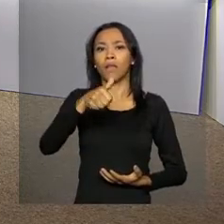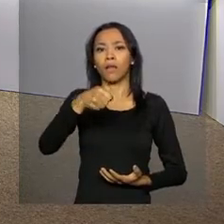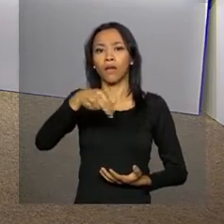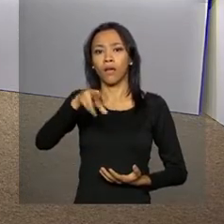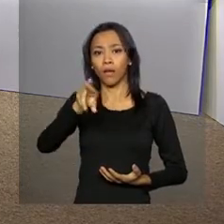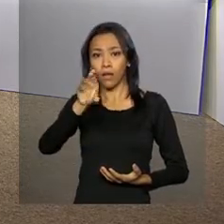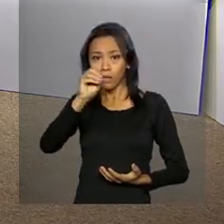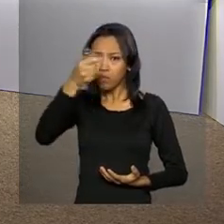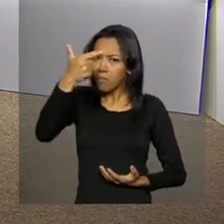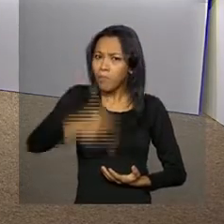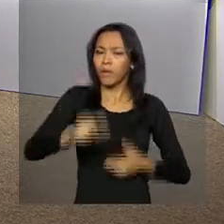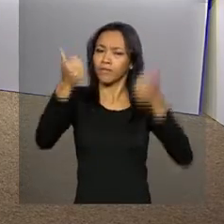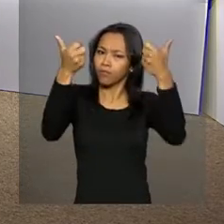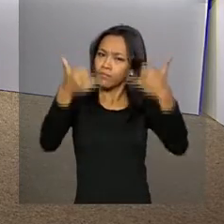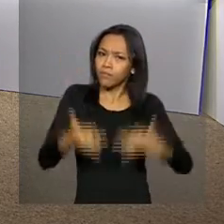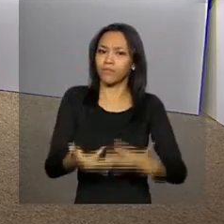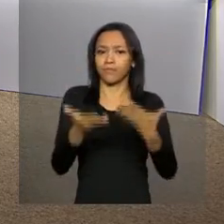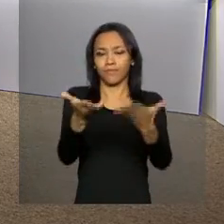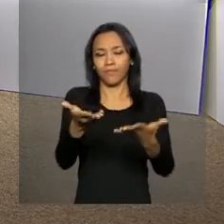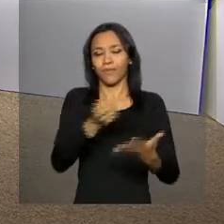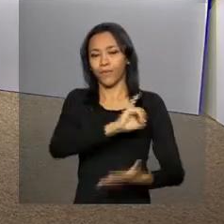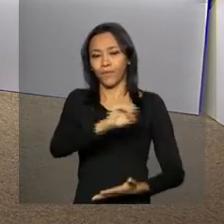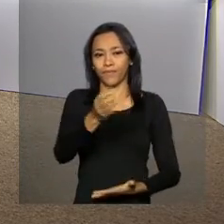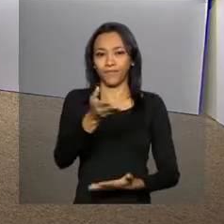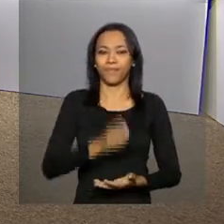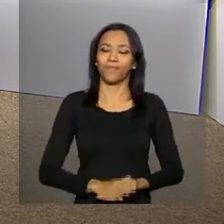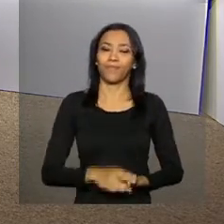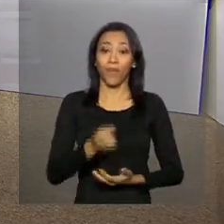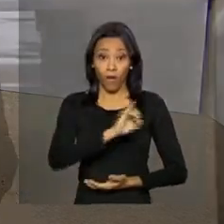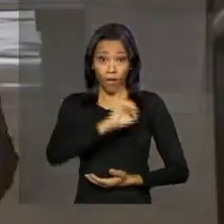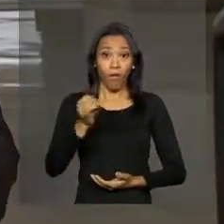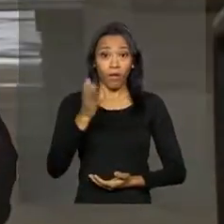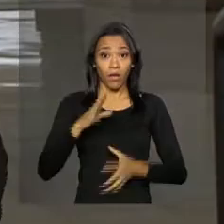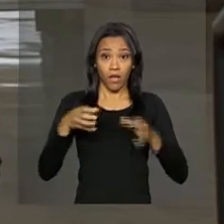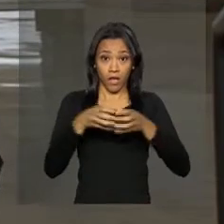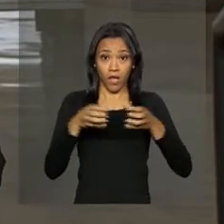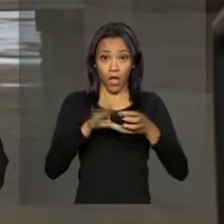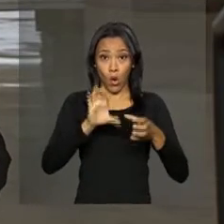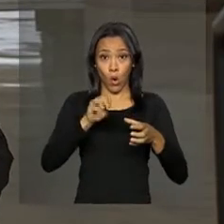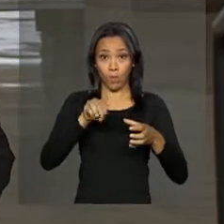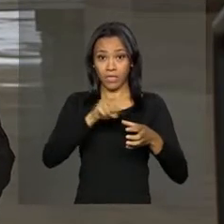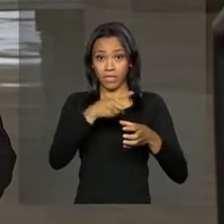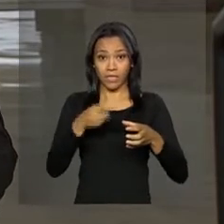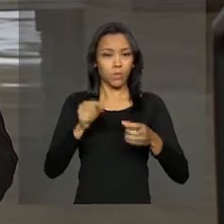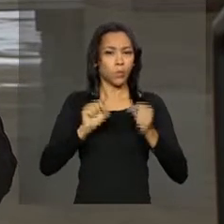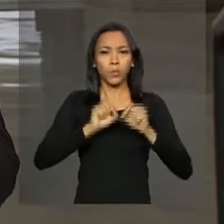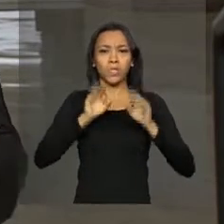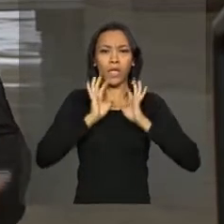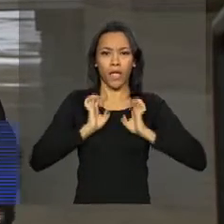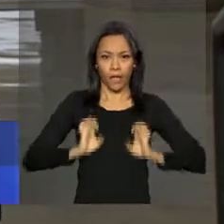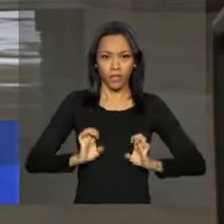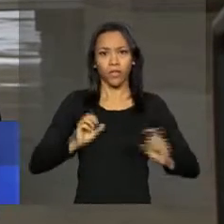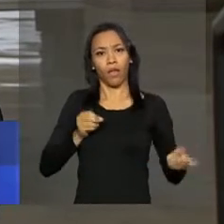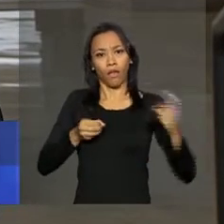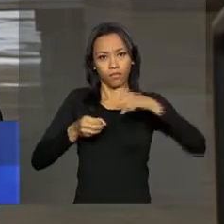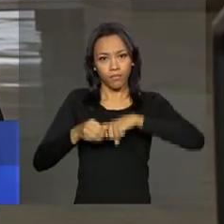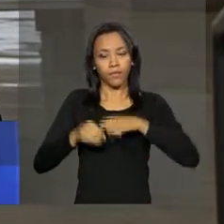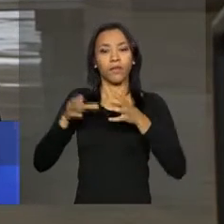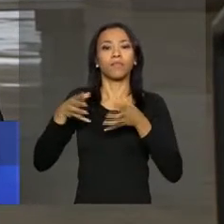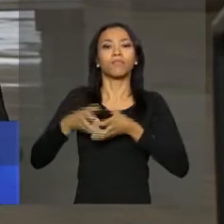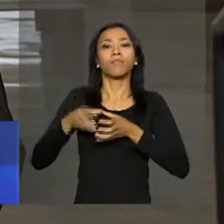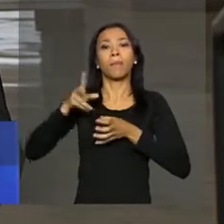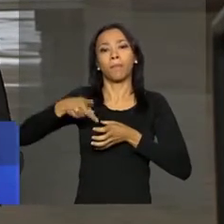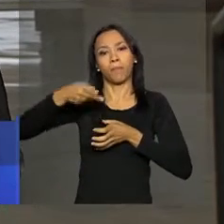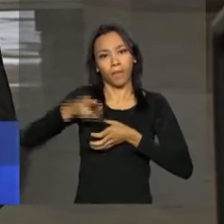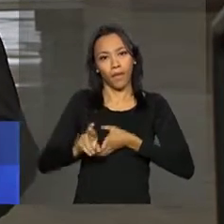Alarcon tem as informações ao vivo. Oi, Leandro. Oi, Daniela. a Comissão de Ética Pública é vinculada à Presidência da República e foi